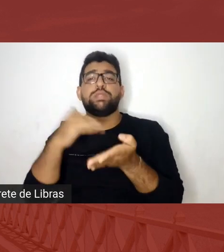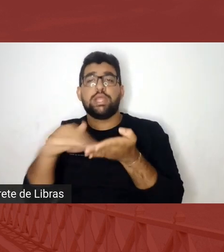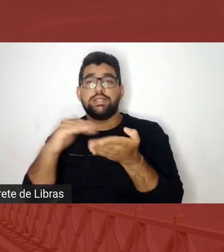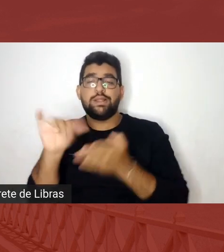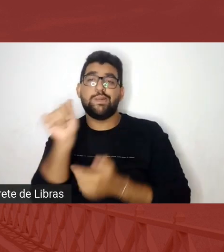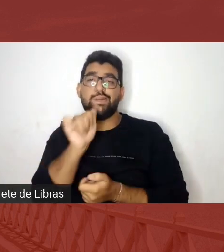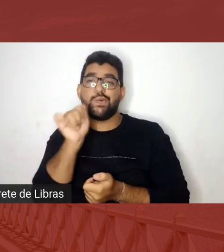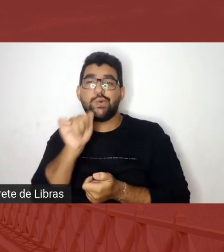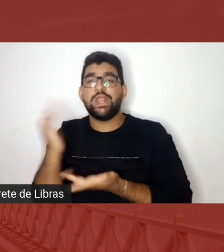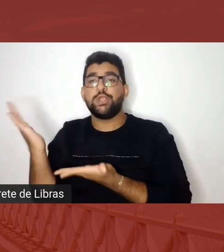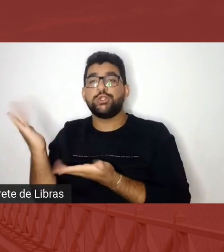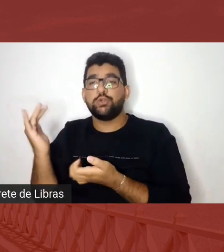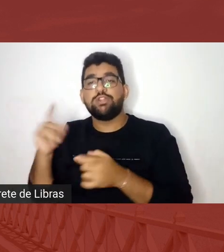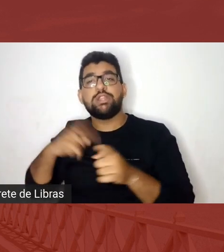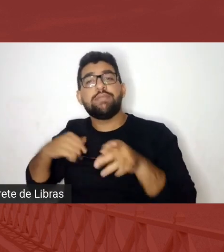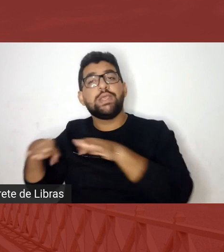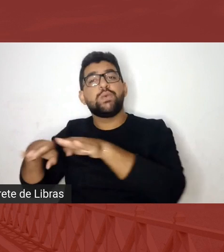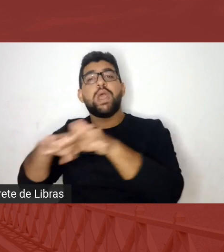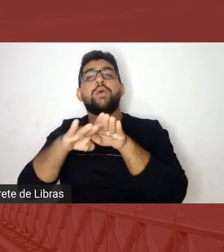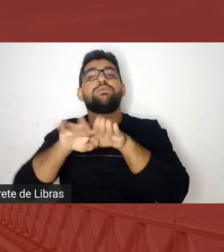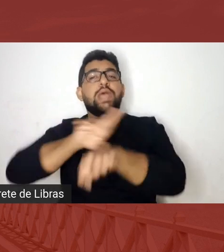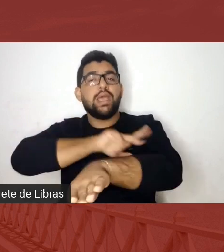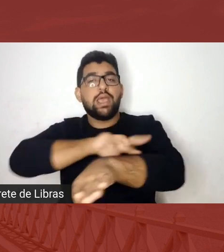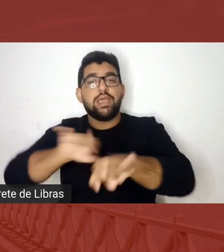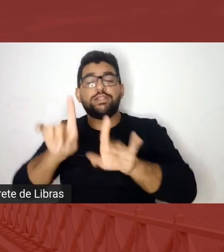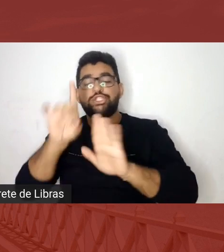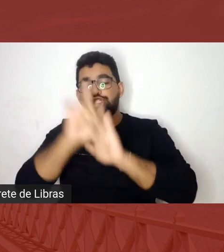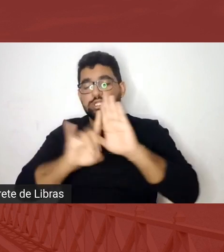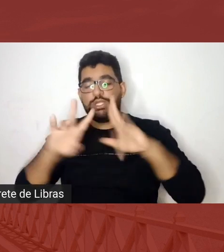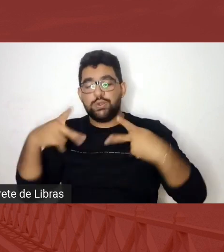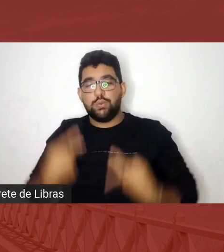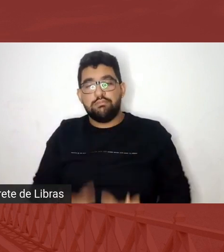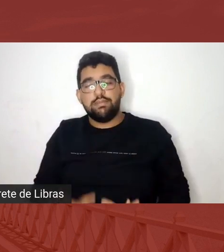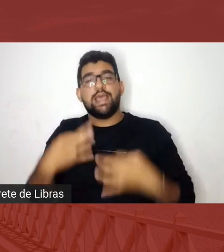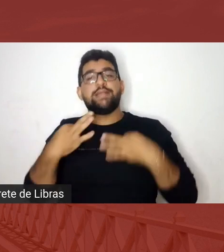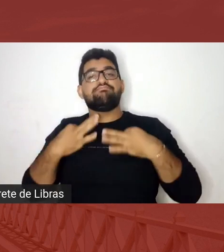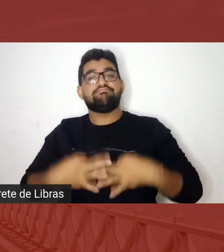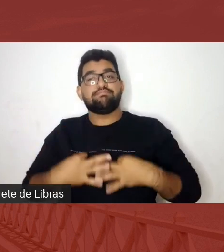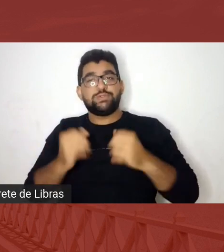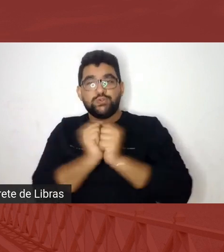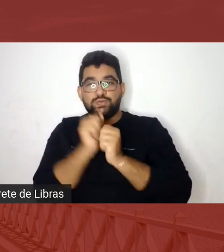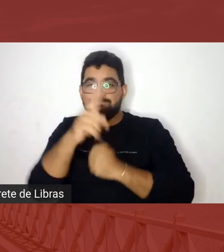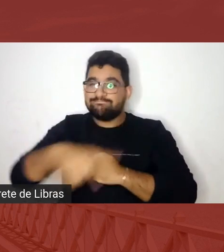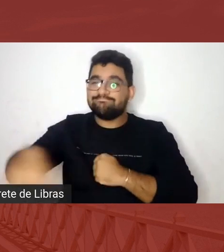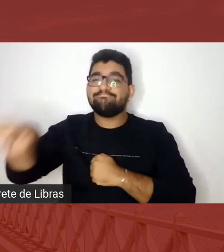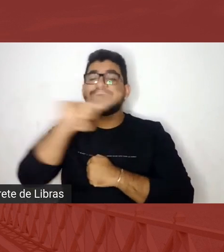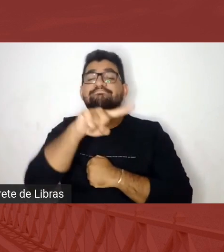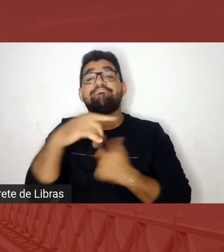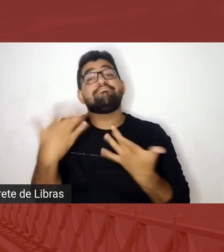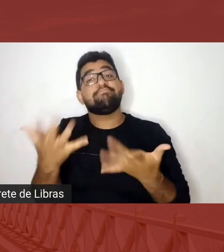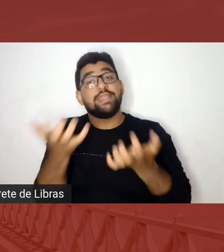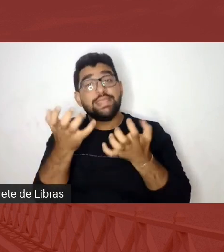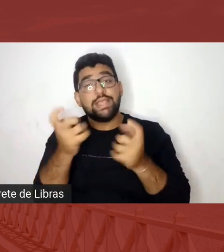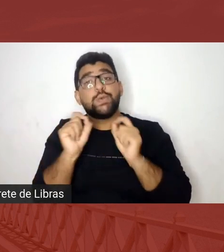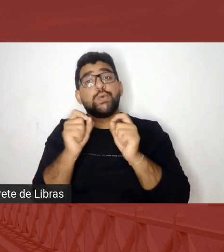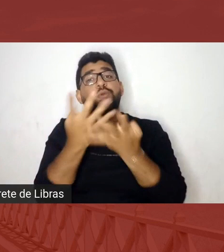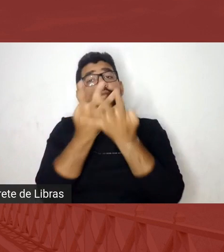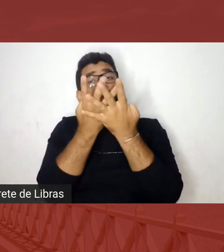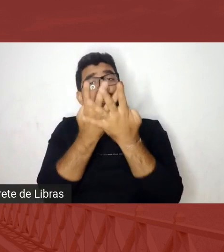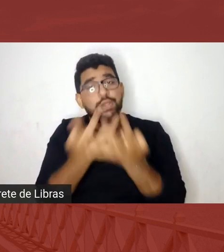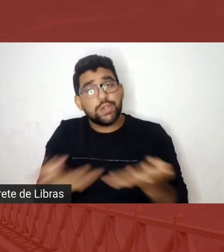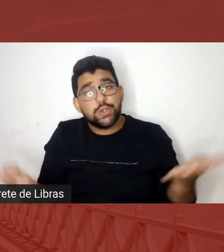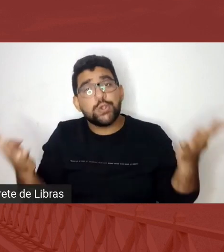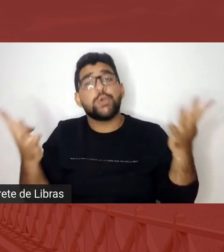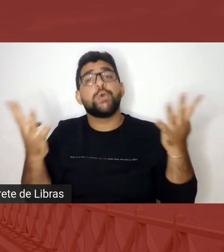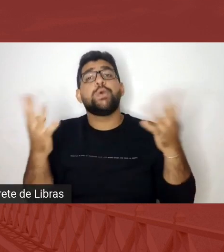Juventude, Igualdade Racial e Direitos Humanos. É uma honra estar com vocês aqui. E quero também celebrar e elogiar